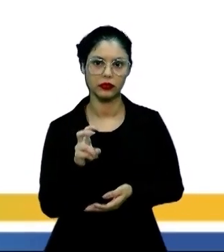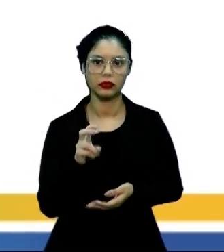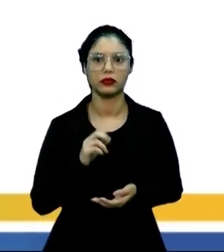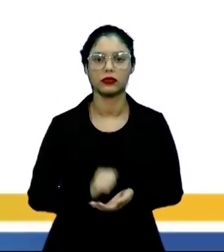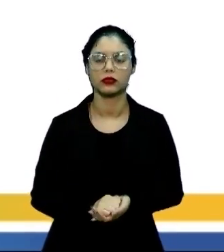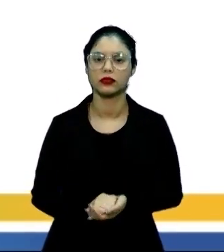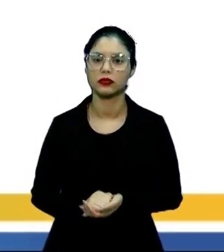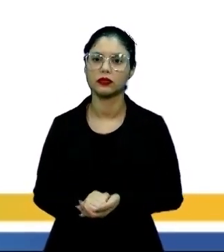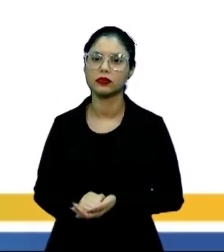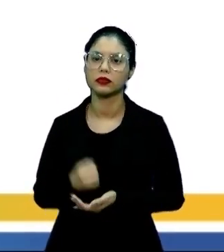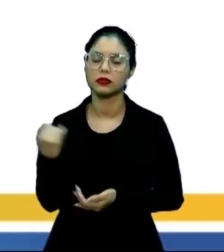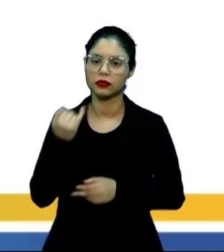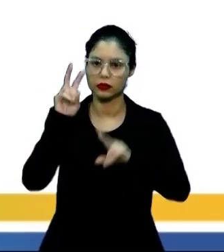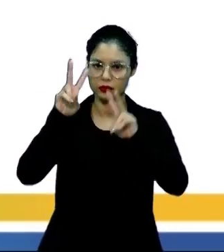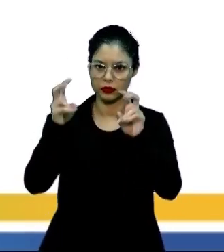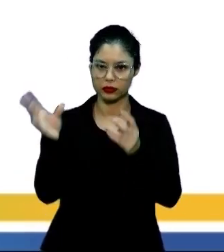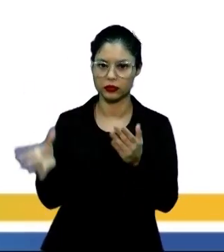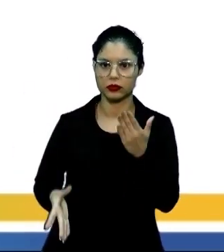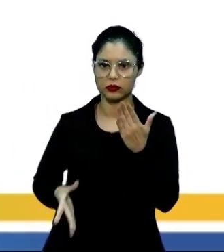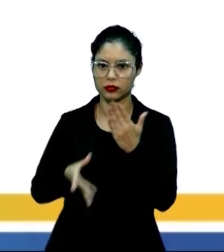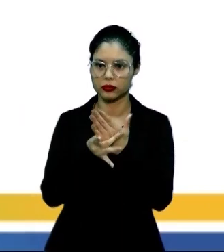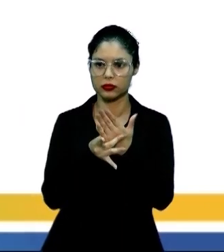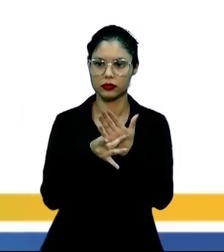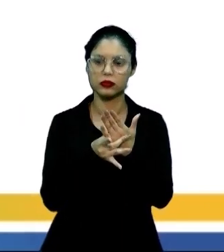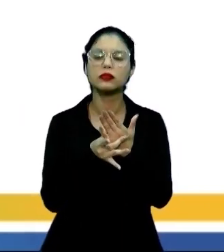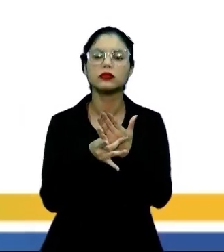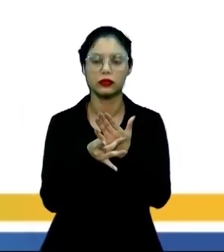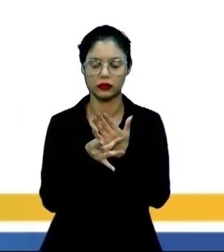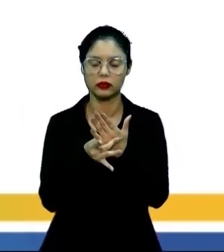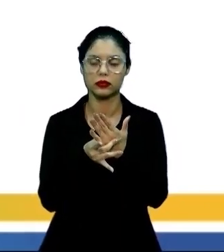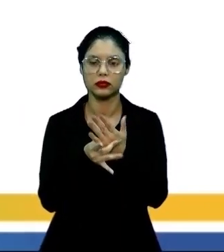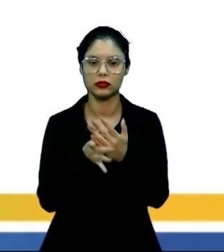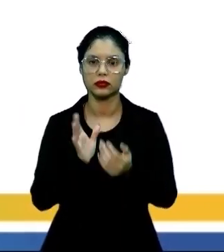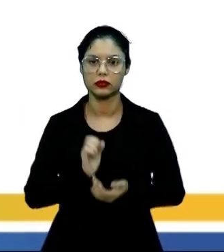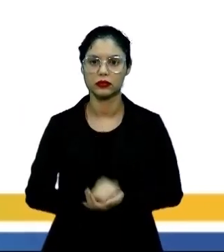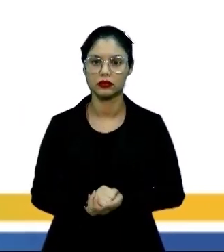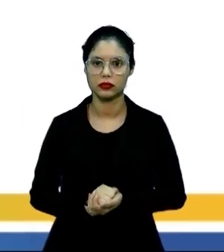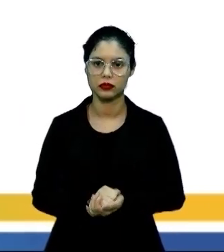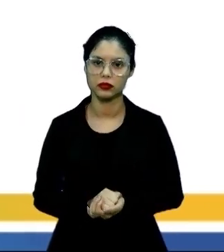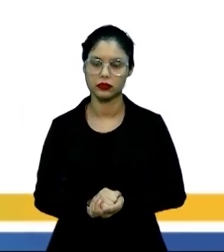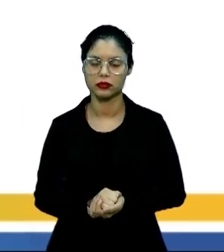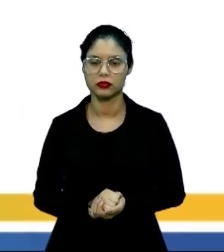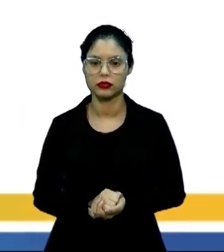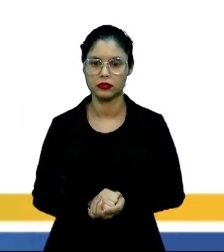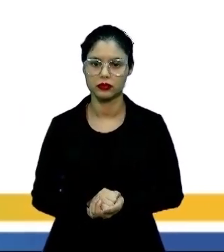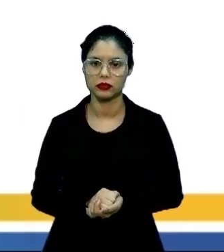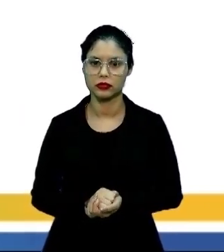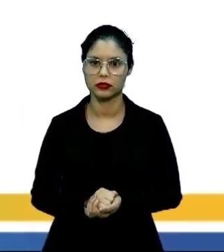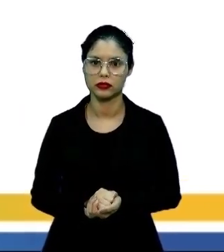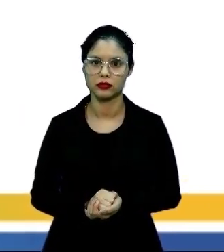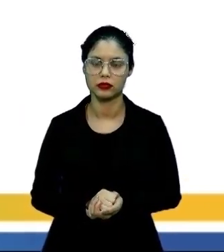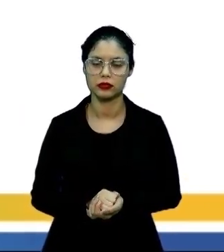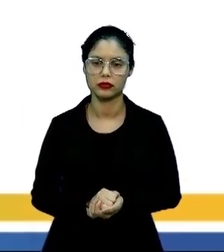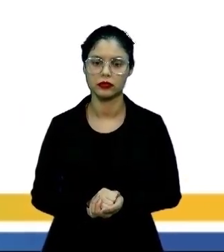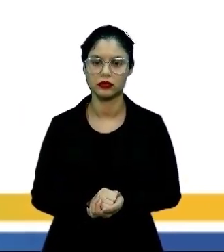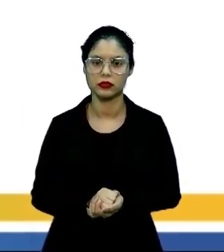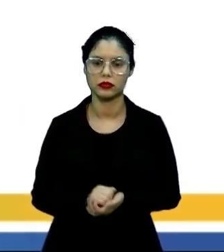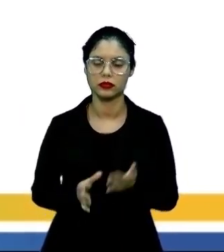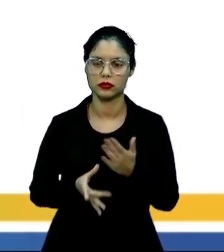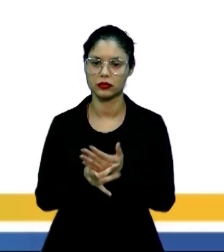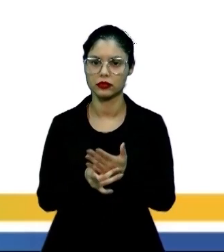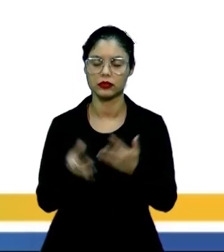Quanto aos principais temas, a gente tem aqui a principal diferenciação do realismo para o